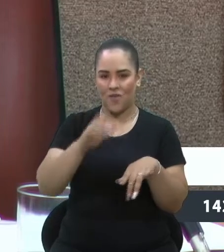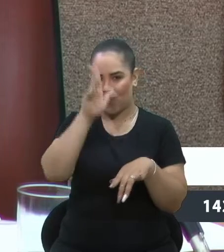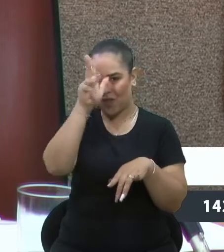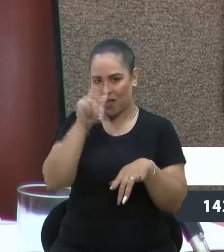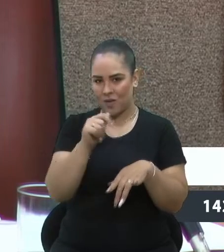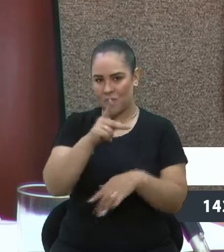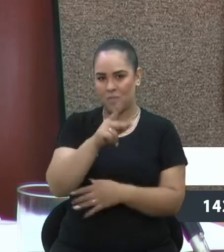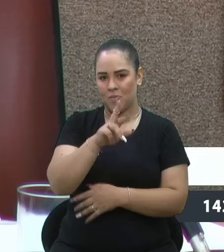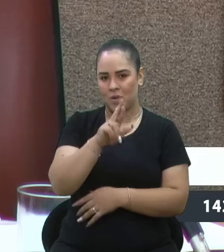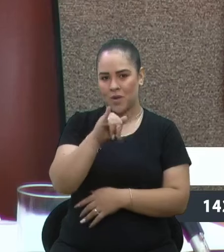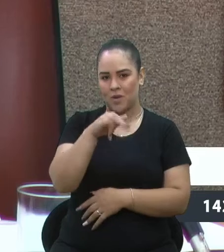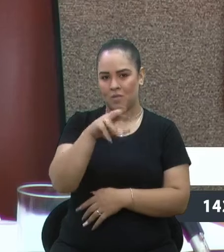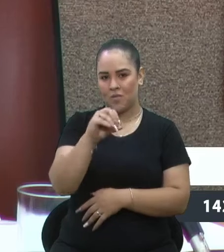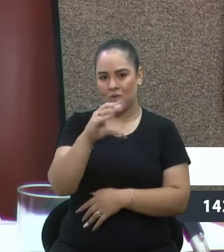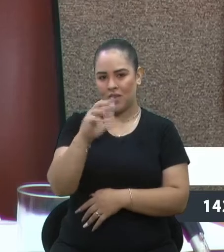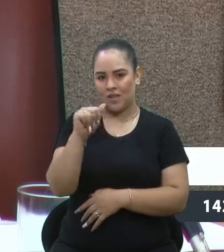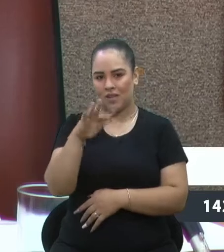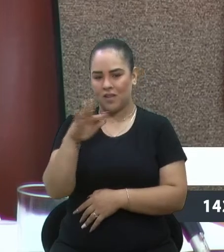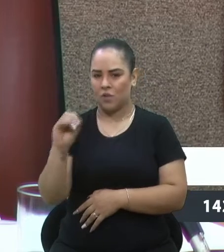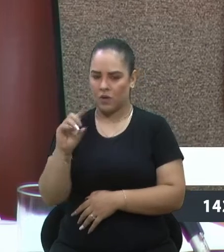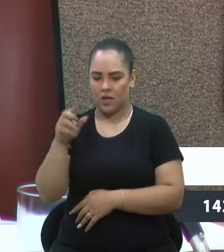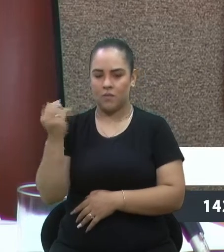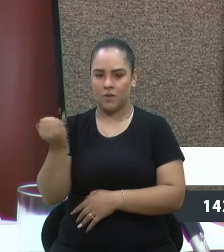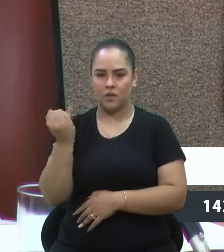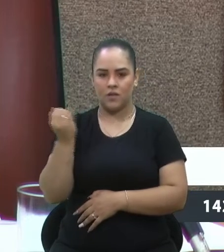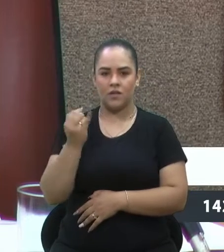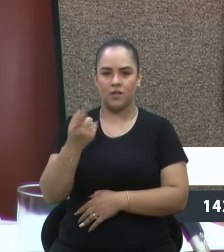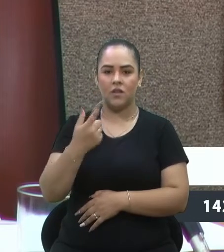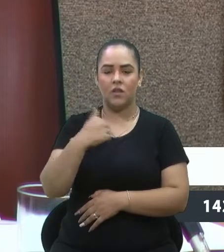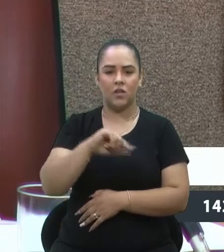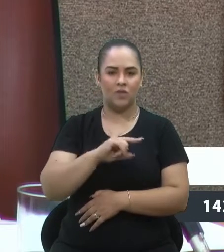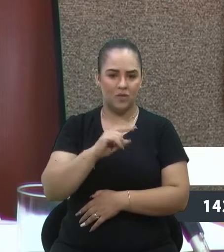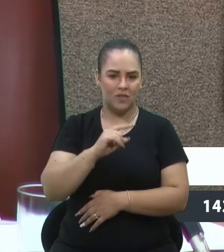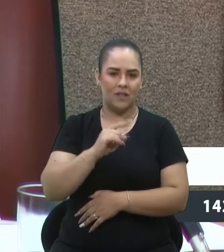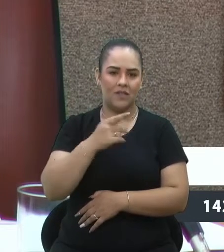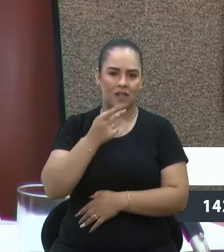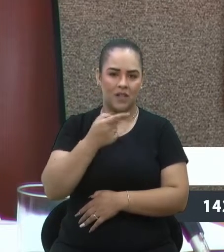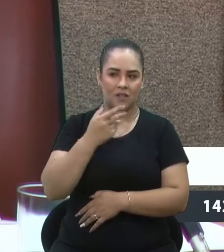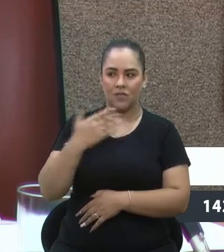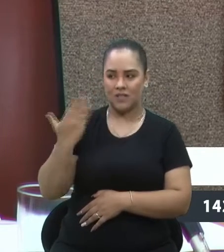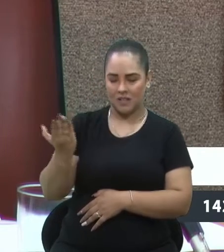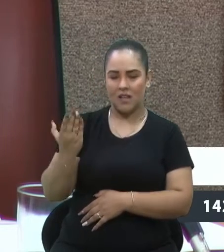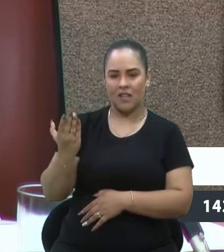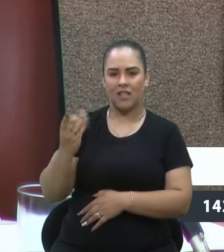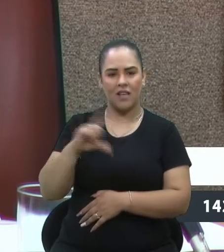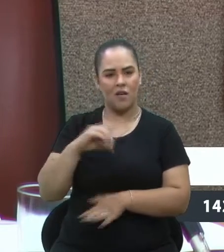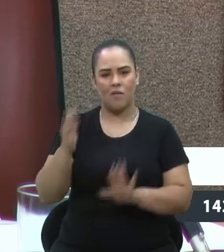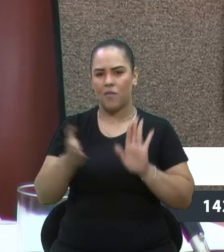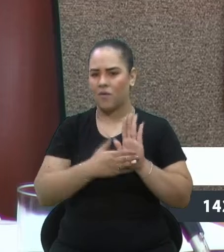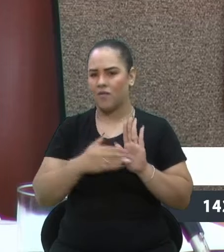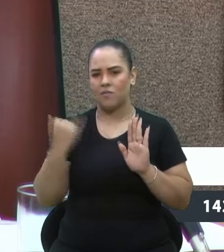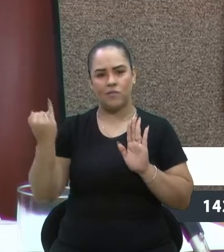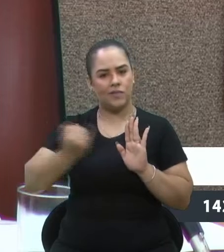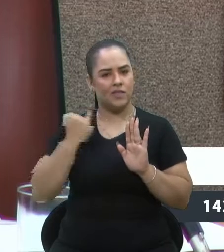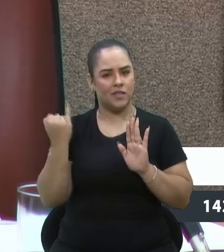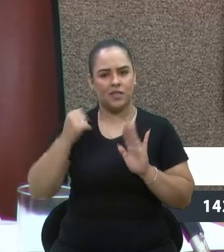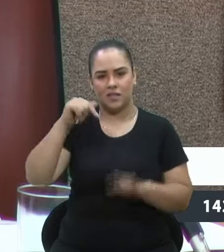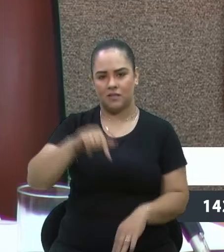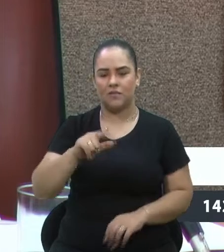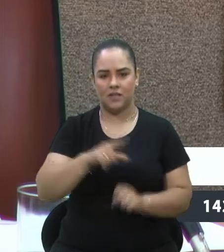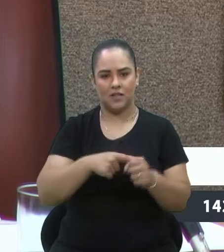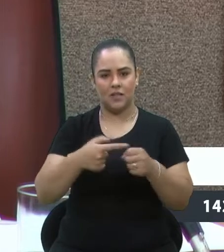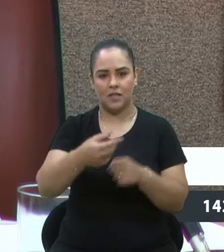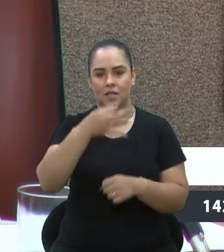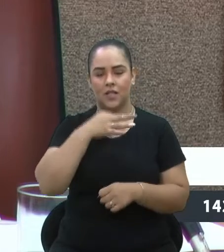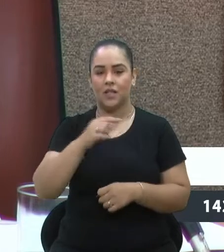faz um processo muito importante para a cidade de Caxias do Sul, fazendo e propondo esse reconhecimento. E eu vou um